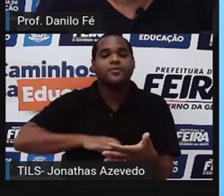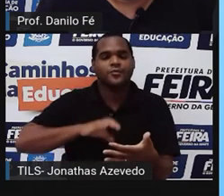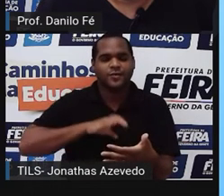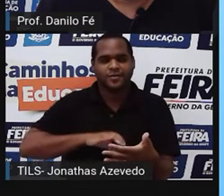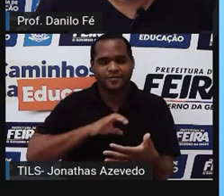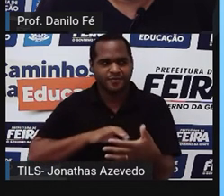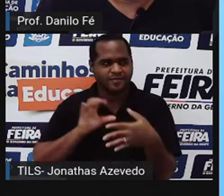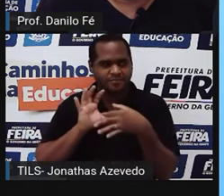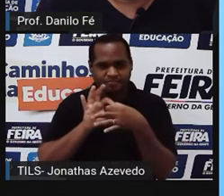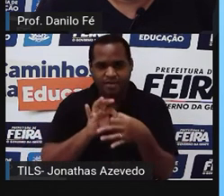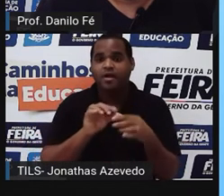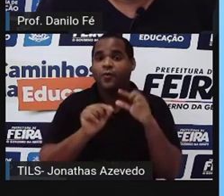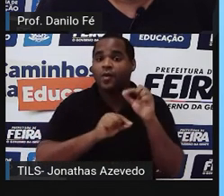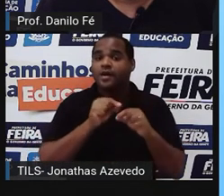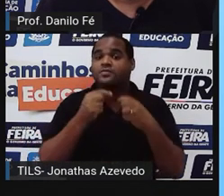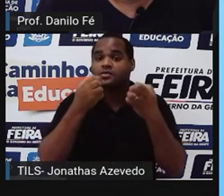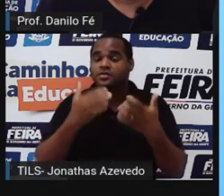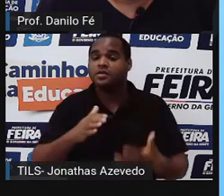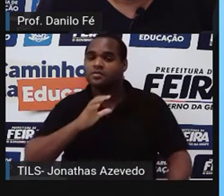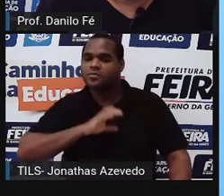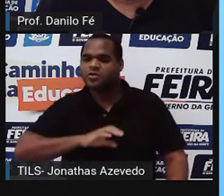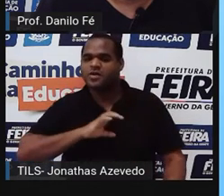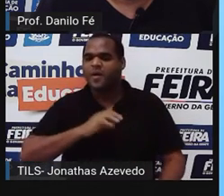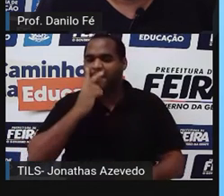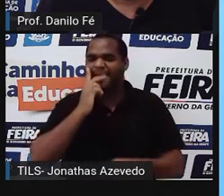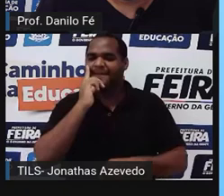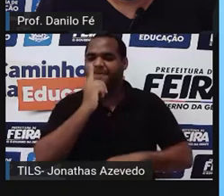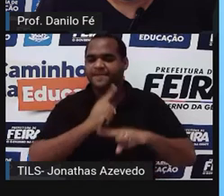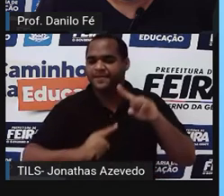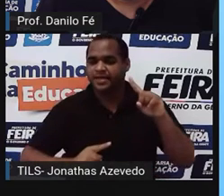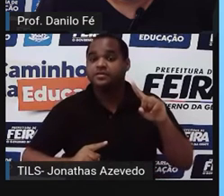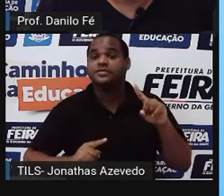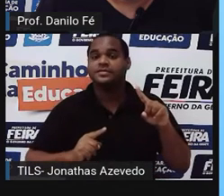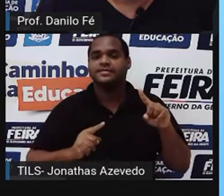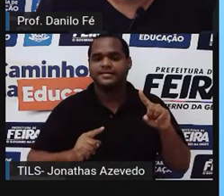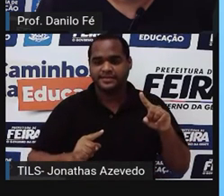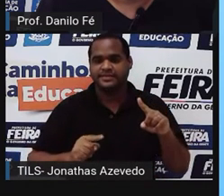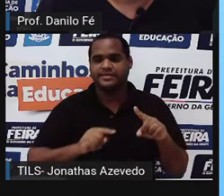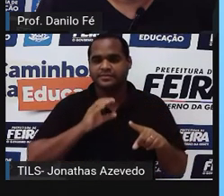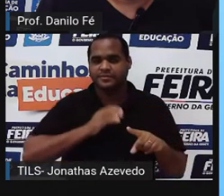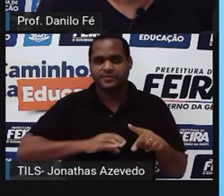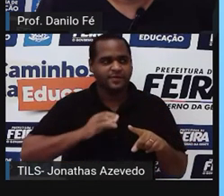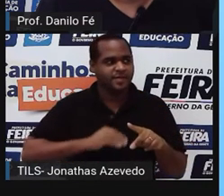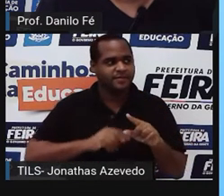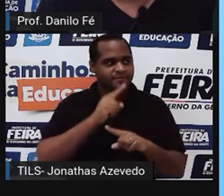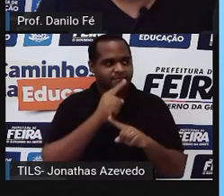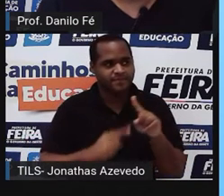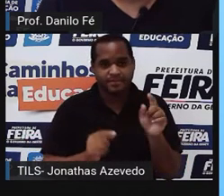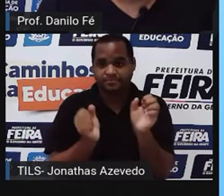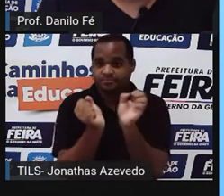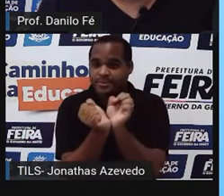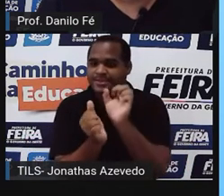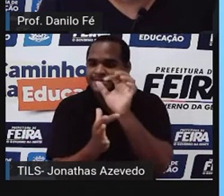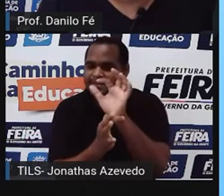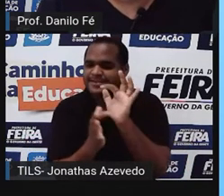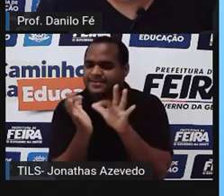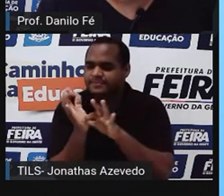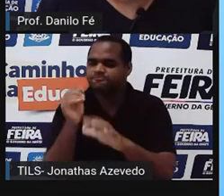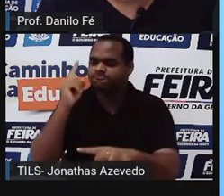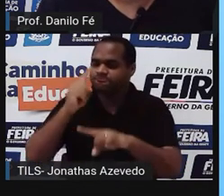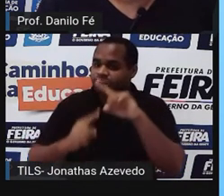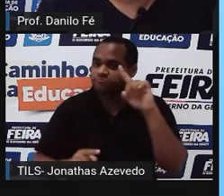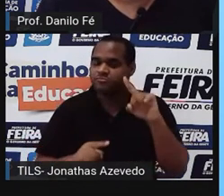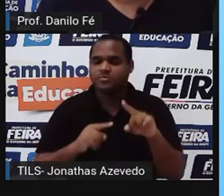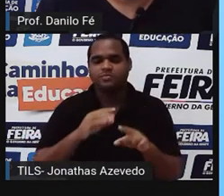cancele a escravidão. E, gradativamente, eles até